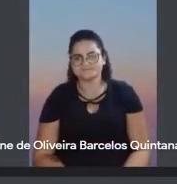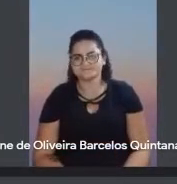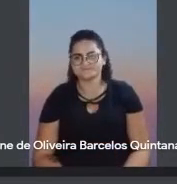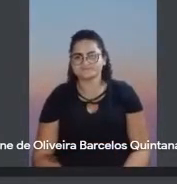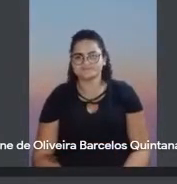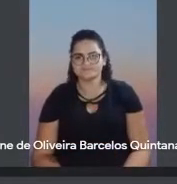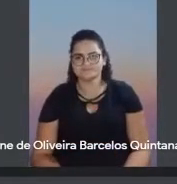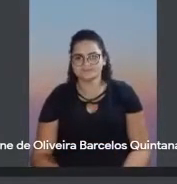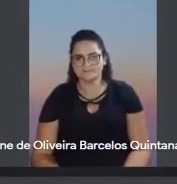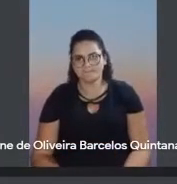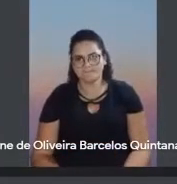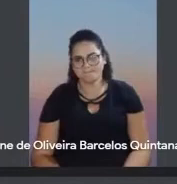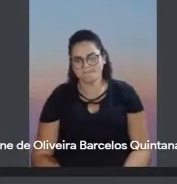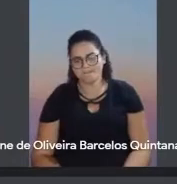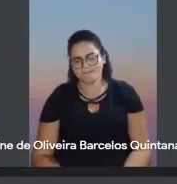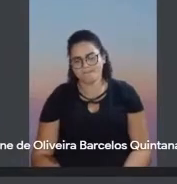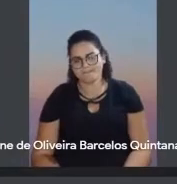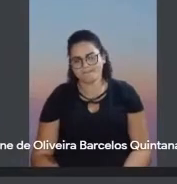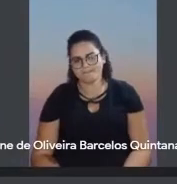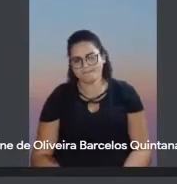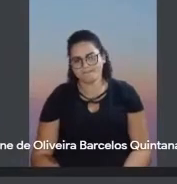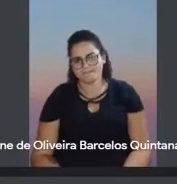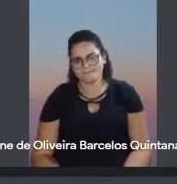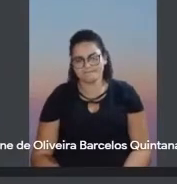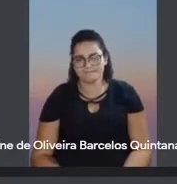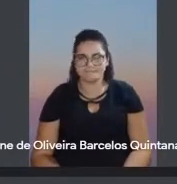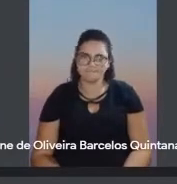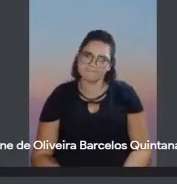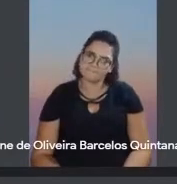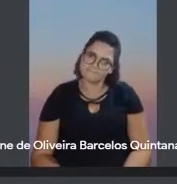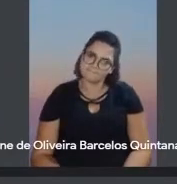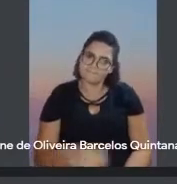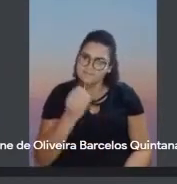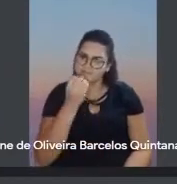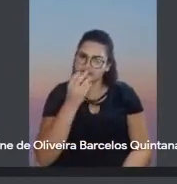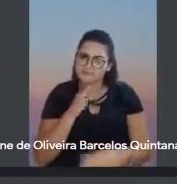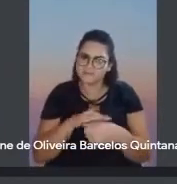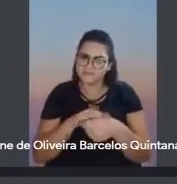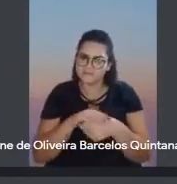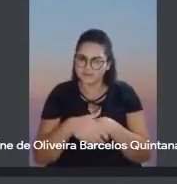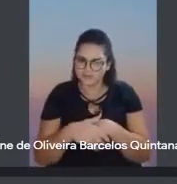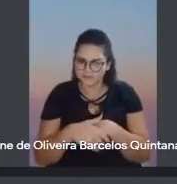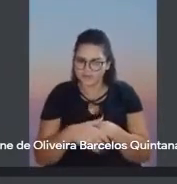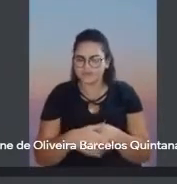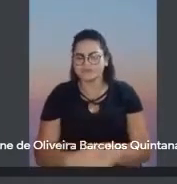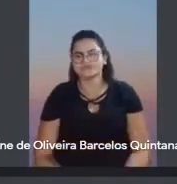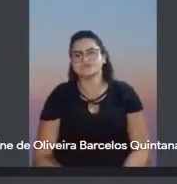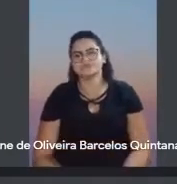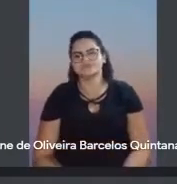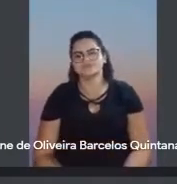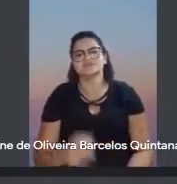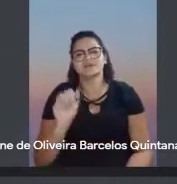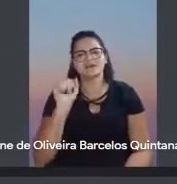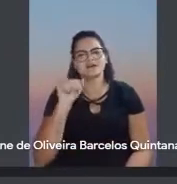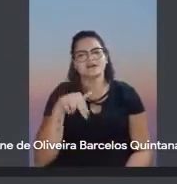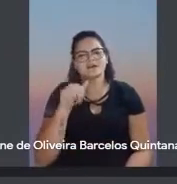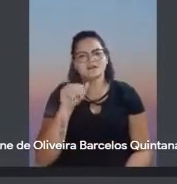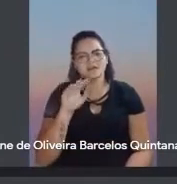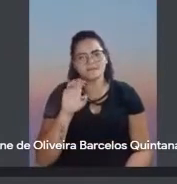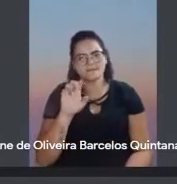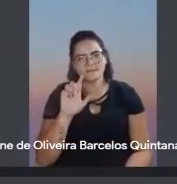Fica à vontade, Regina. Boa noite. Boa noite, Andréle. Boa noite,